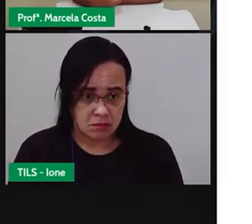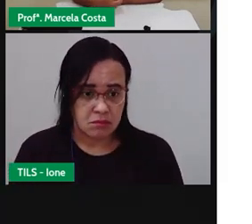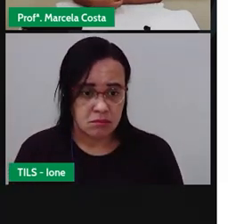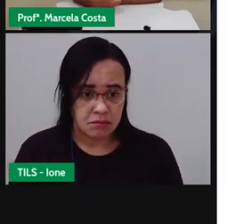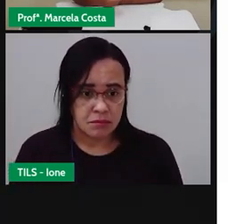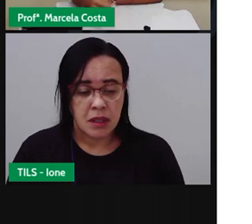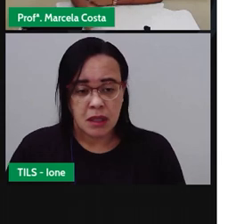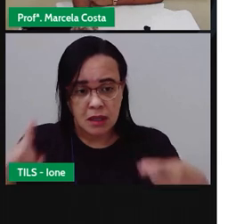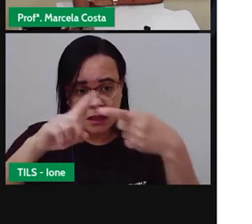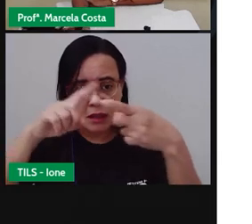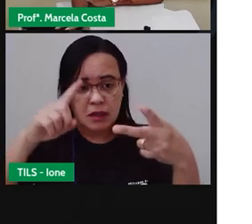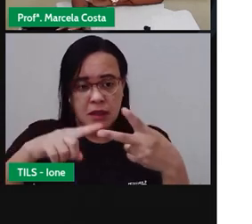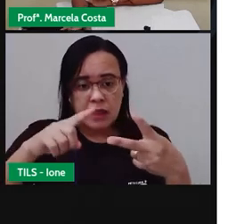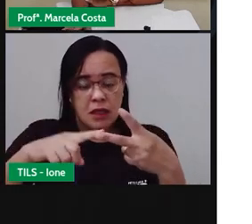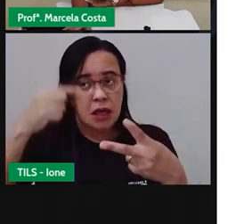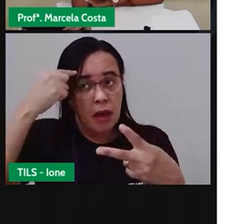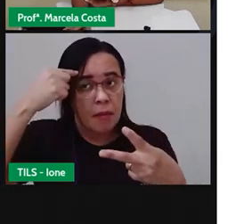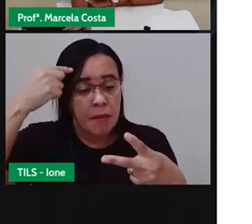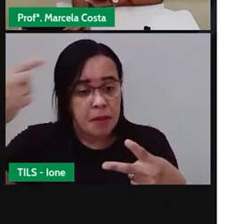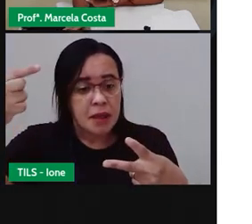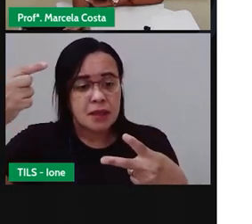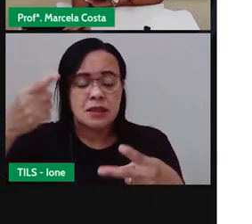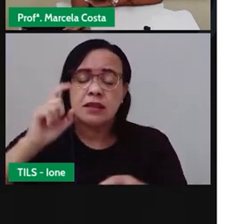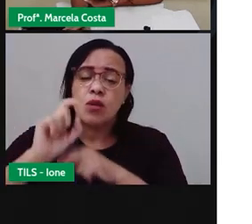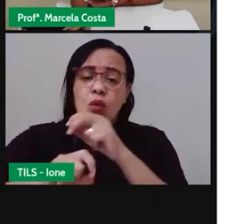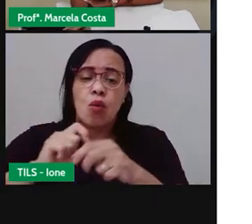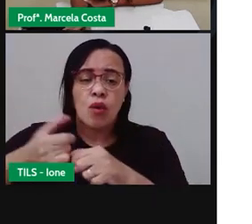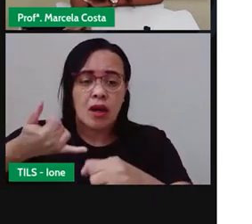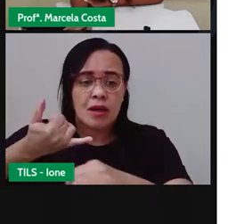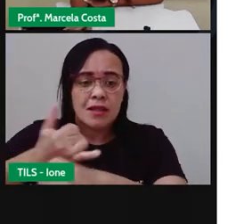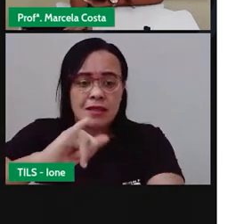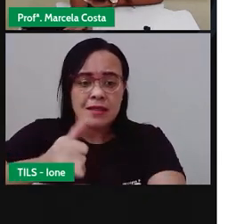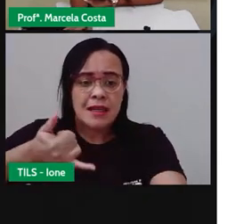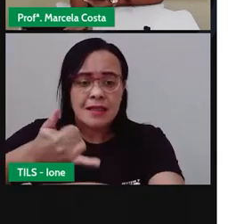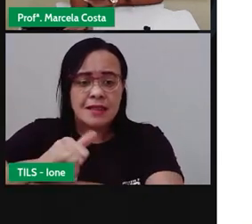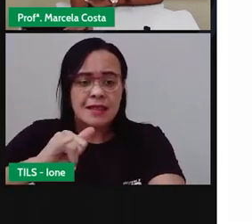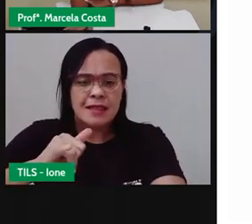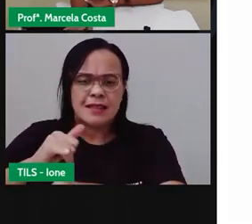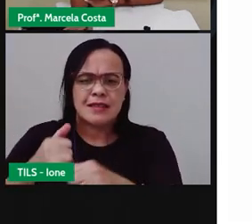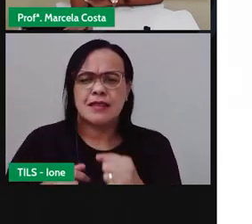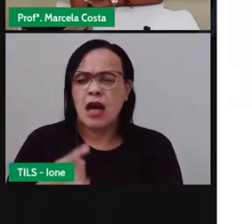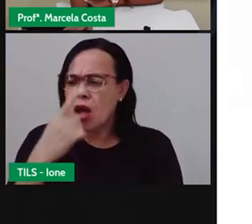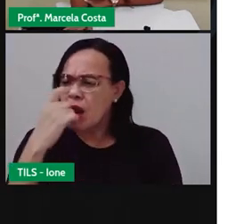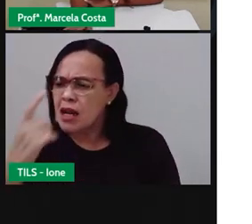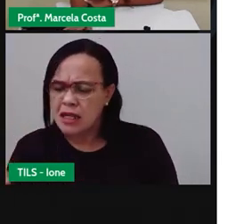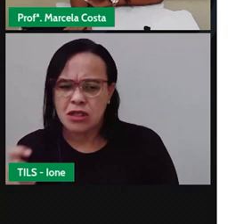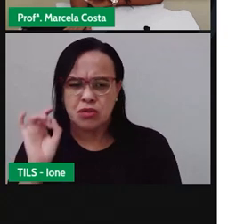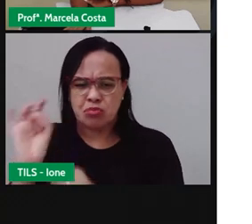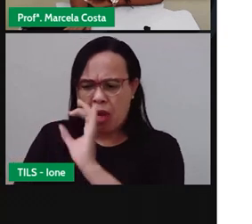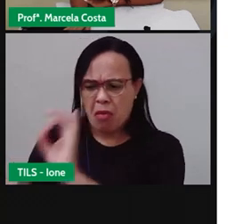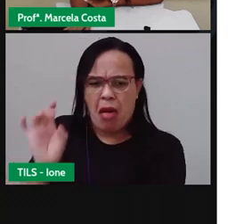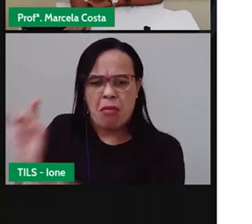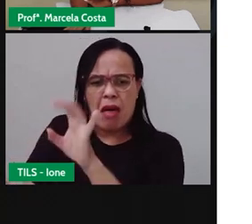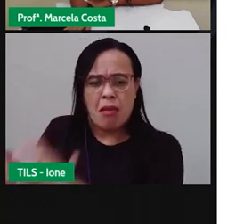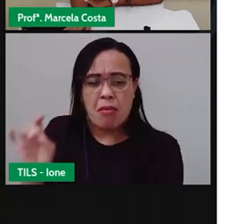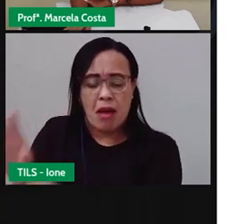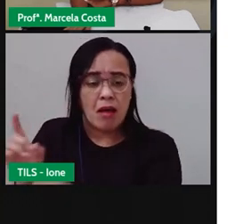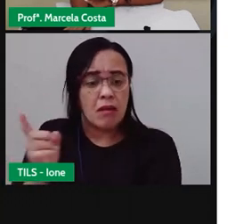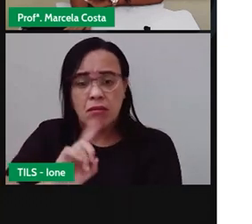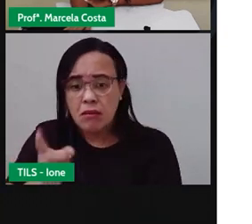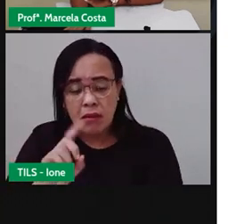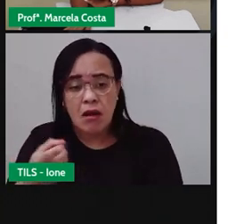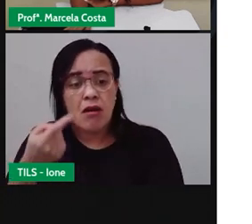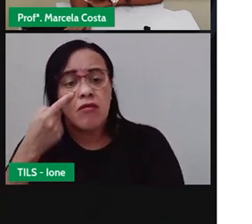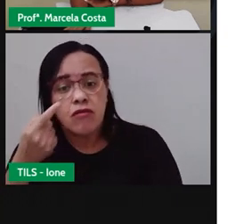pode fazer é pensar em estratégias pra reaproveitar o lixo que a gente já tem, que a gente